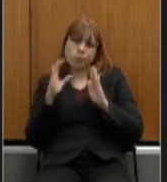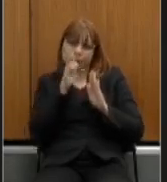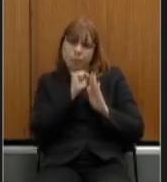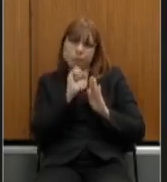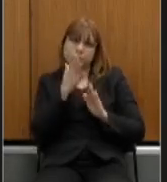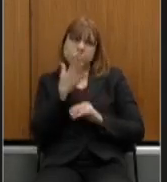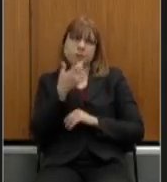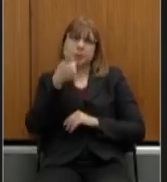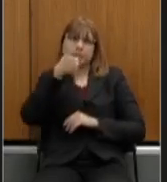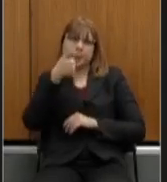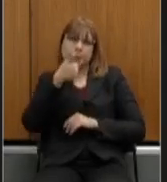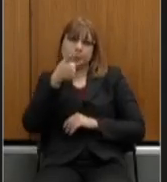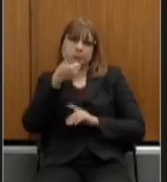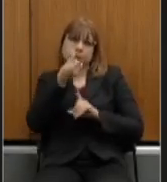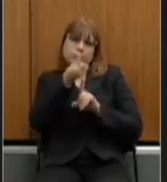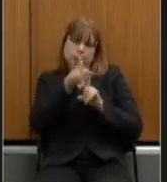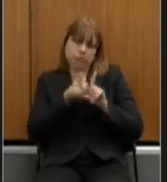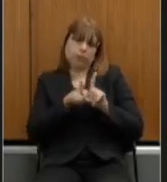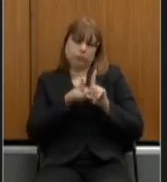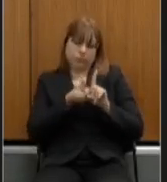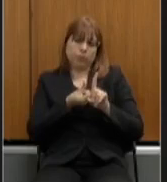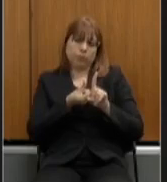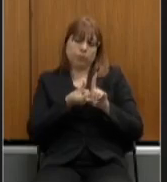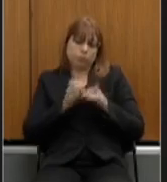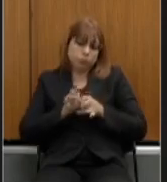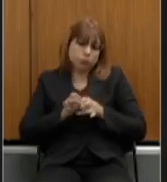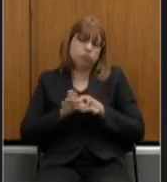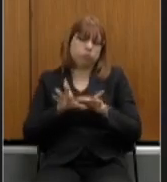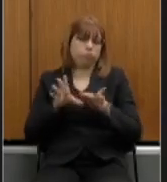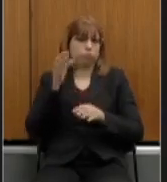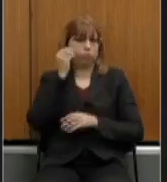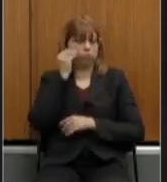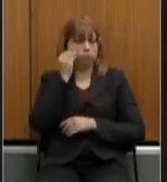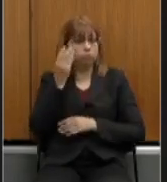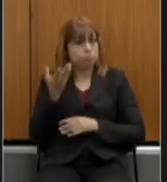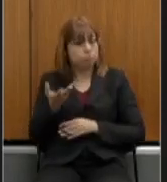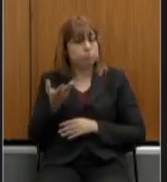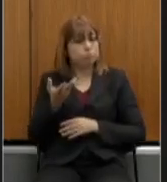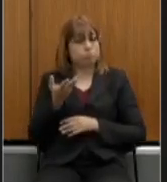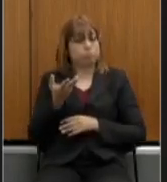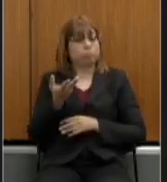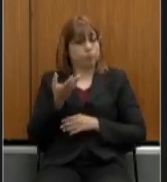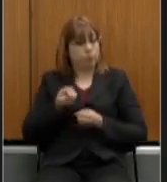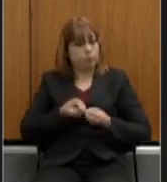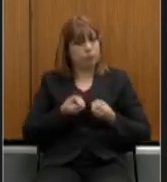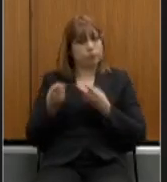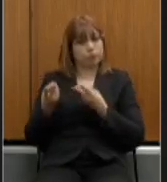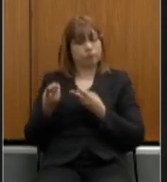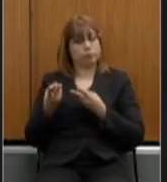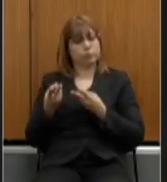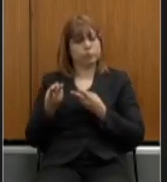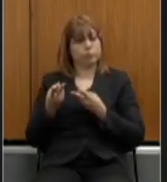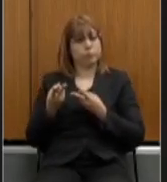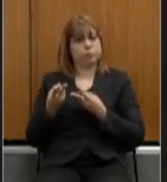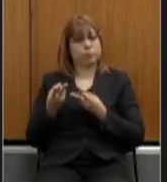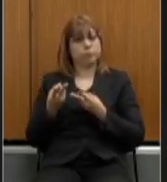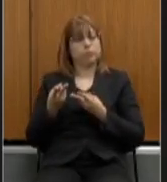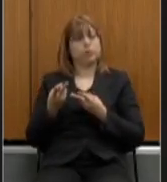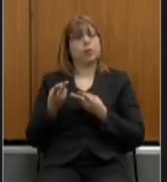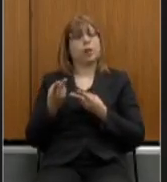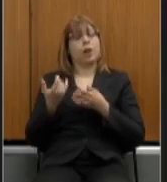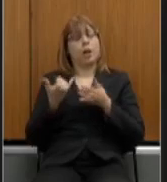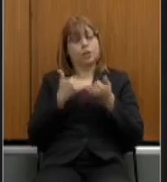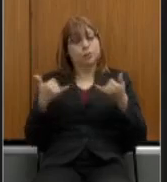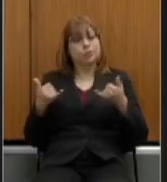do primeiro ano que estes fossem deliberados para a privatização da companhia estadual de energia